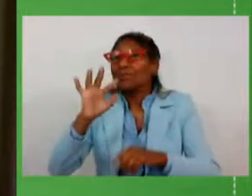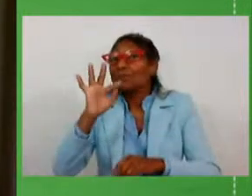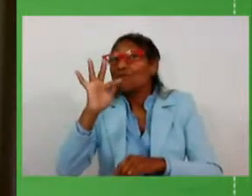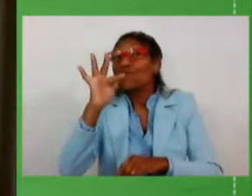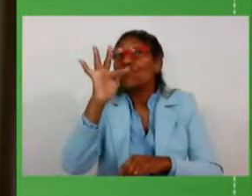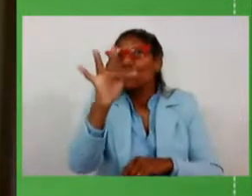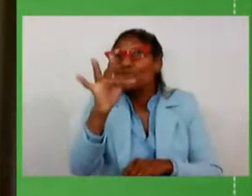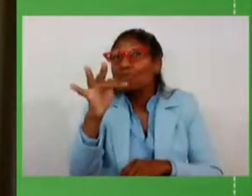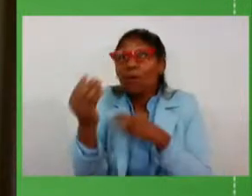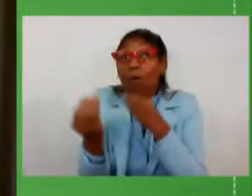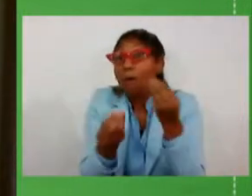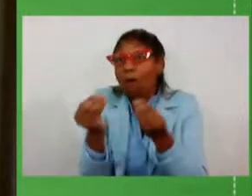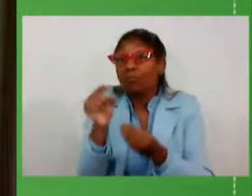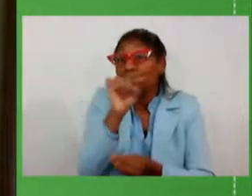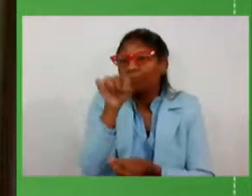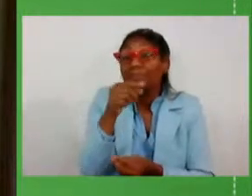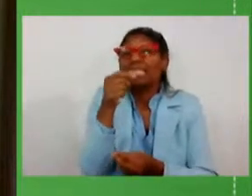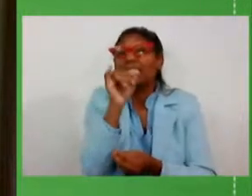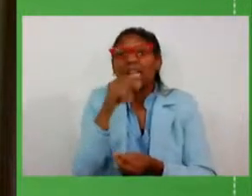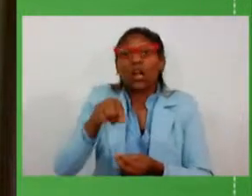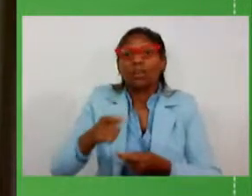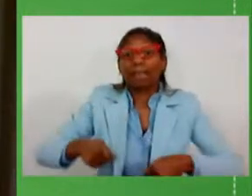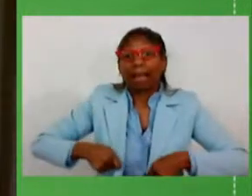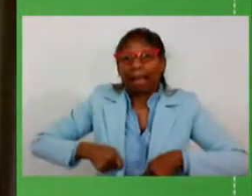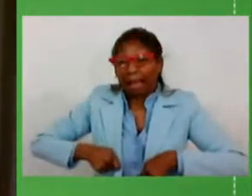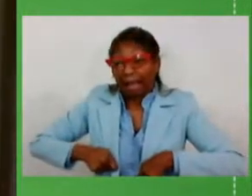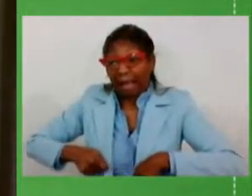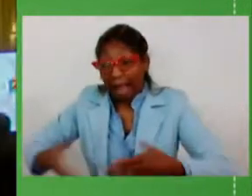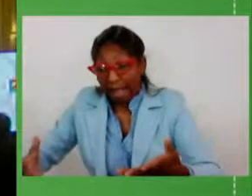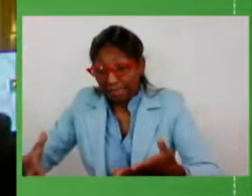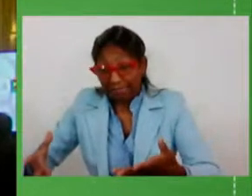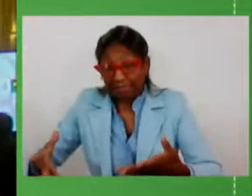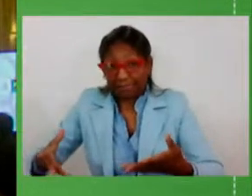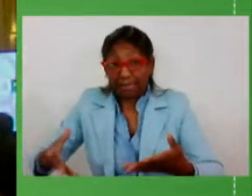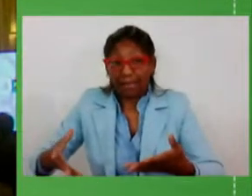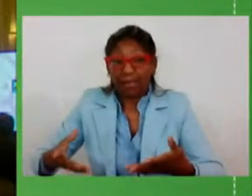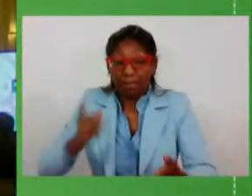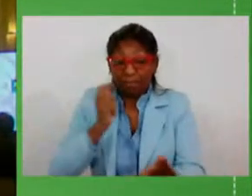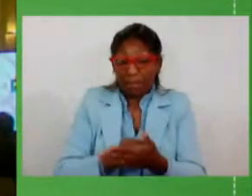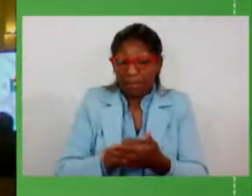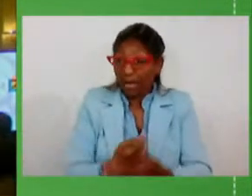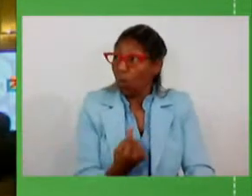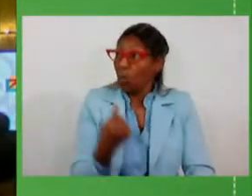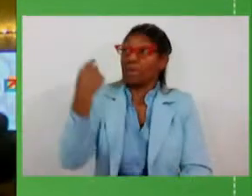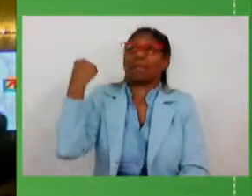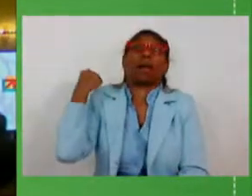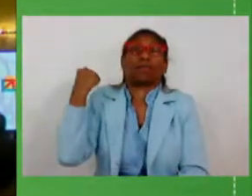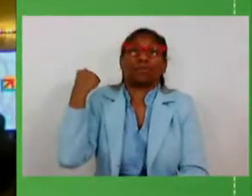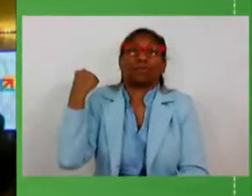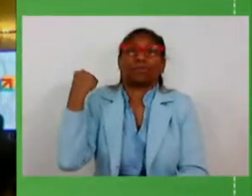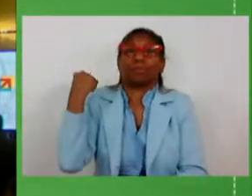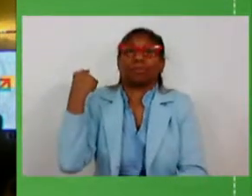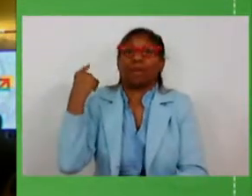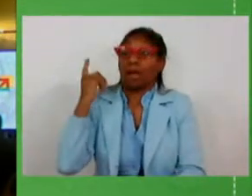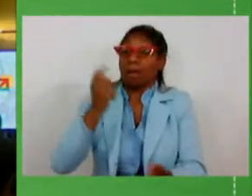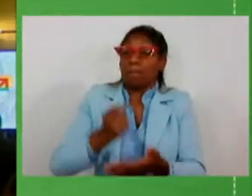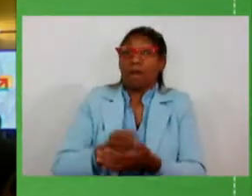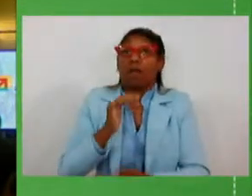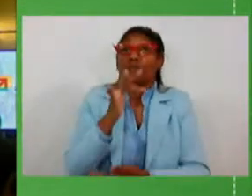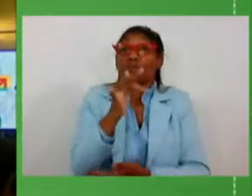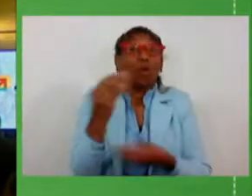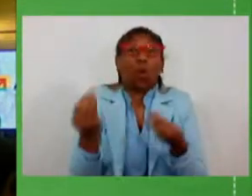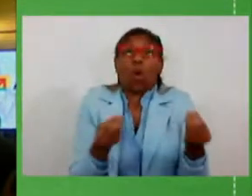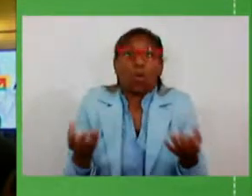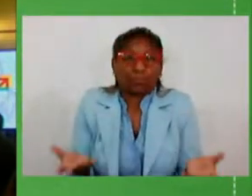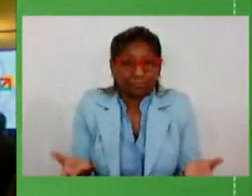boa parte do recurso que a gente tem no presente para pagar o passado, a gente deixa de investir no futuro. Então,